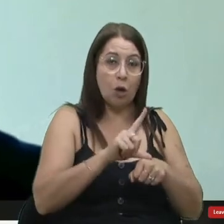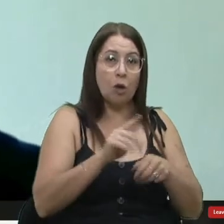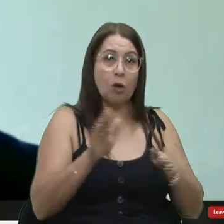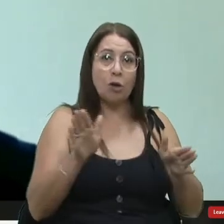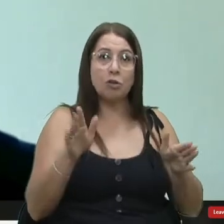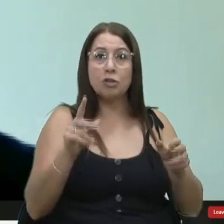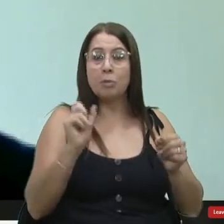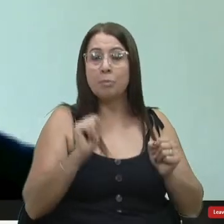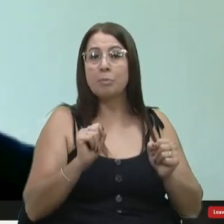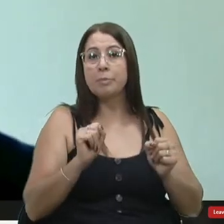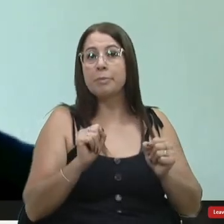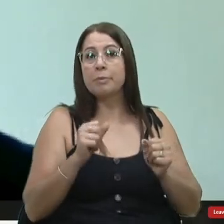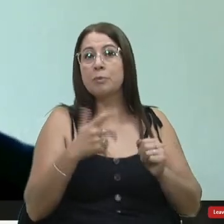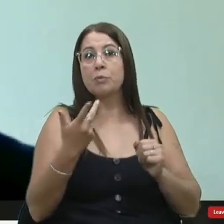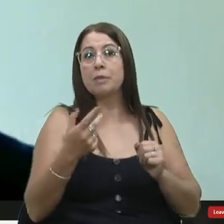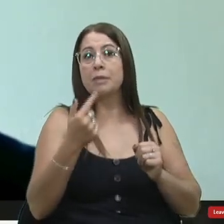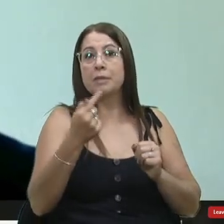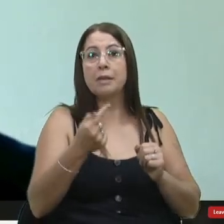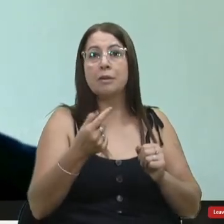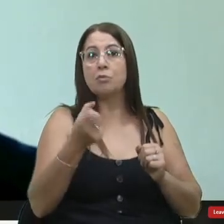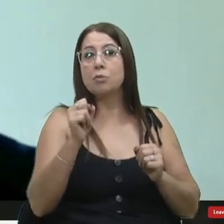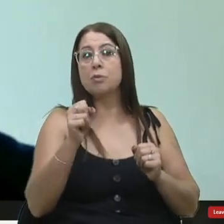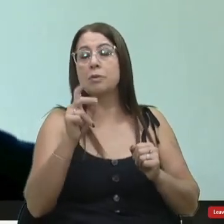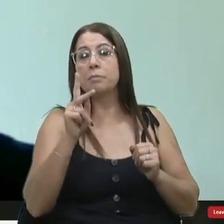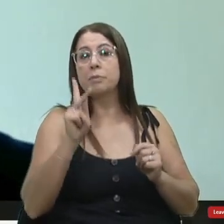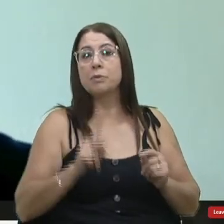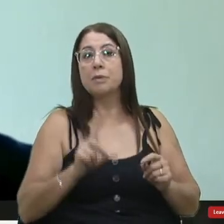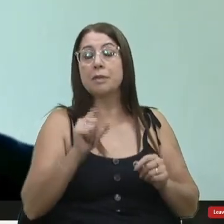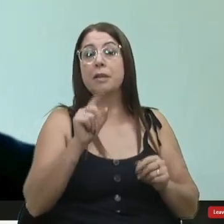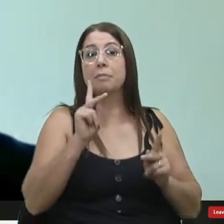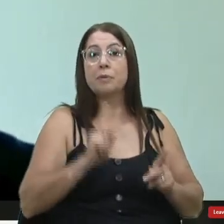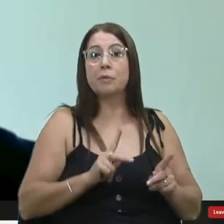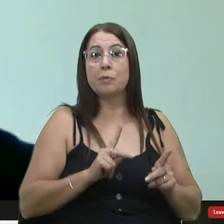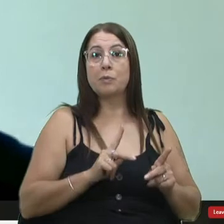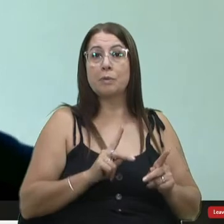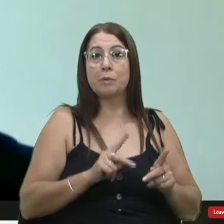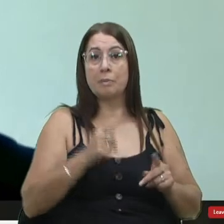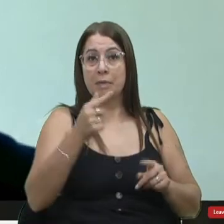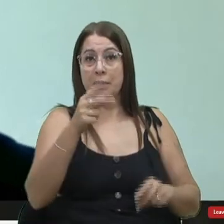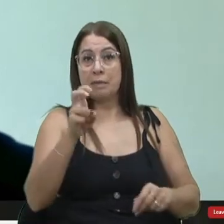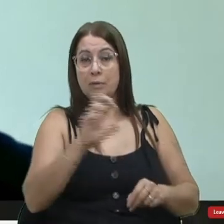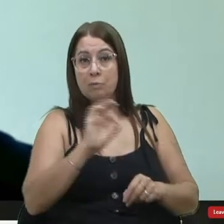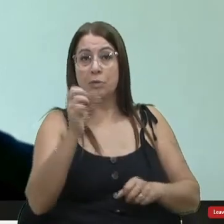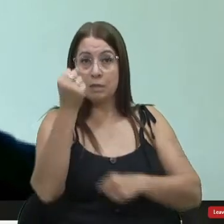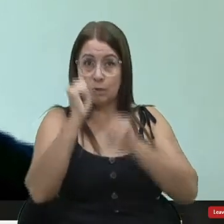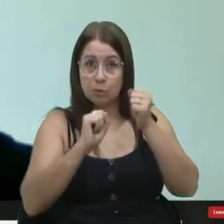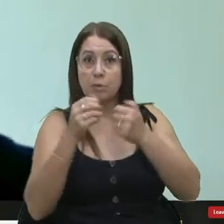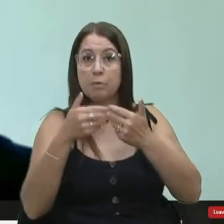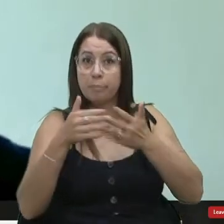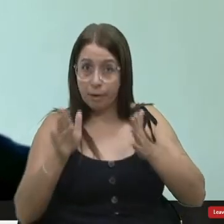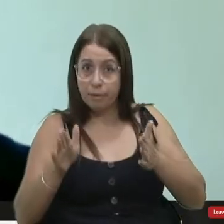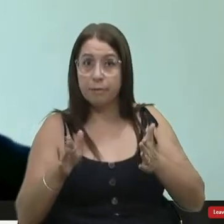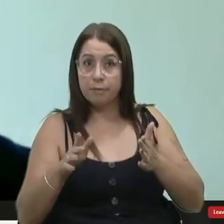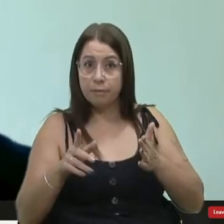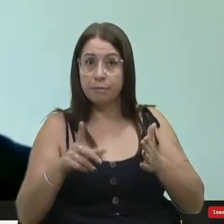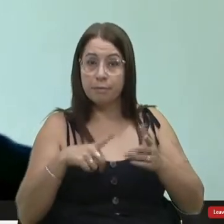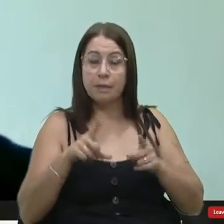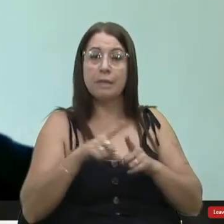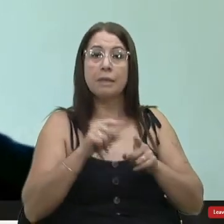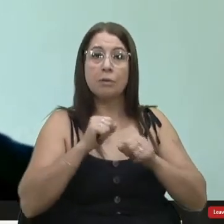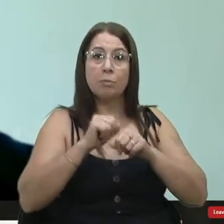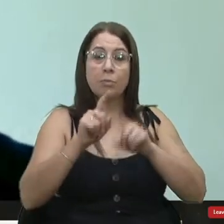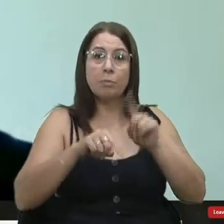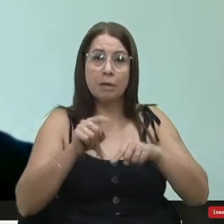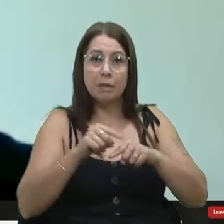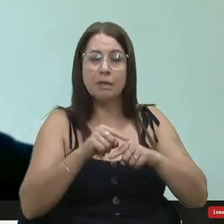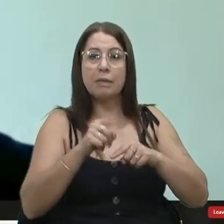recebe, deve receber quantas? sete, oito, dez pessoas por dia mas setenta e cinco por cento da indústria tá aberto cem por cento do mercado